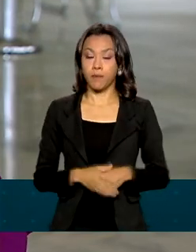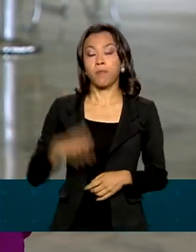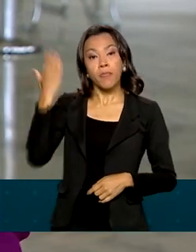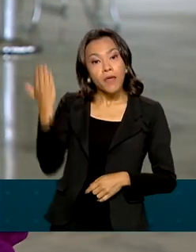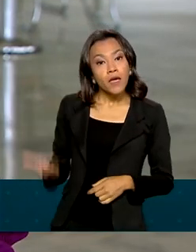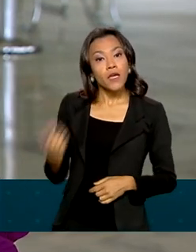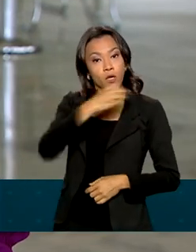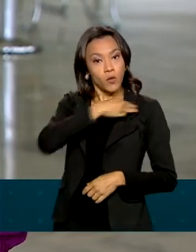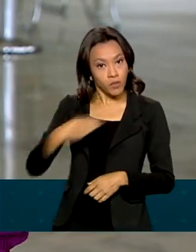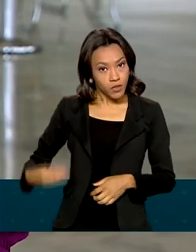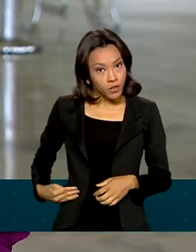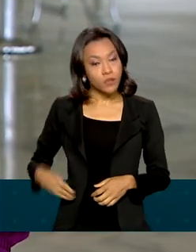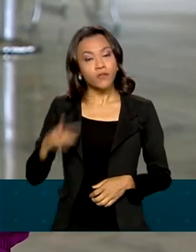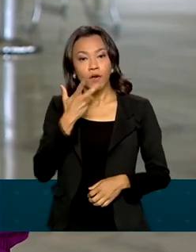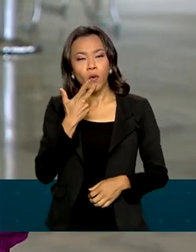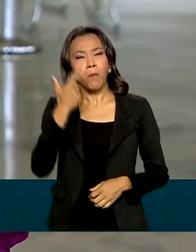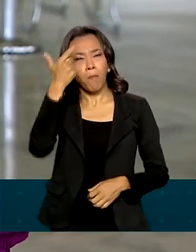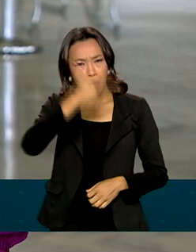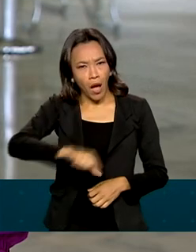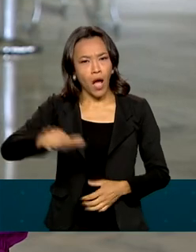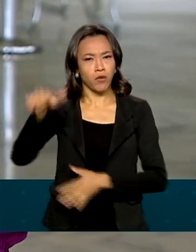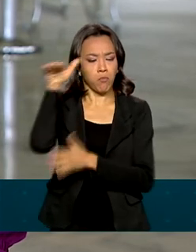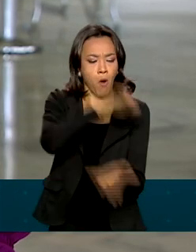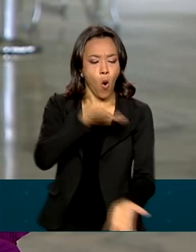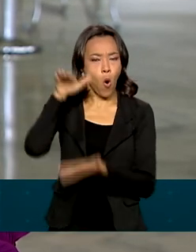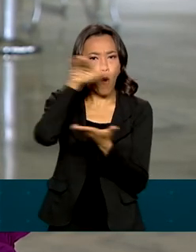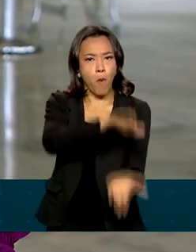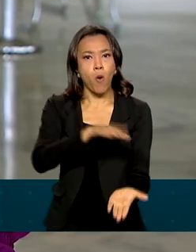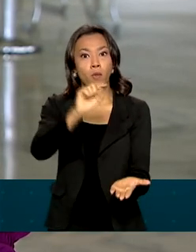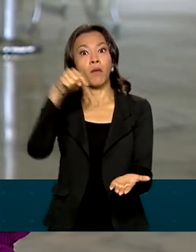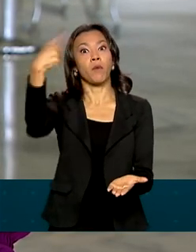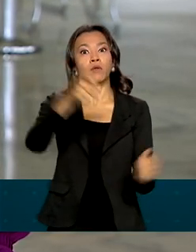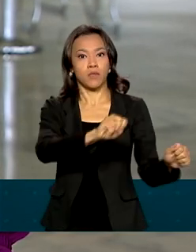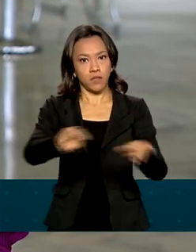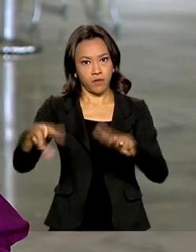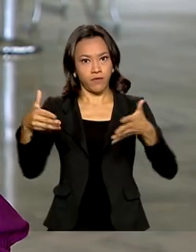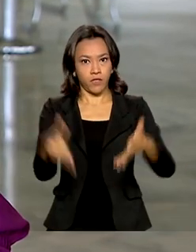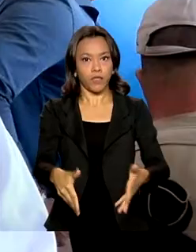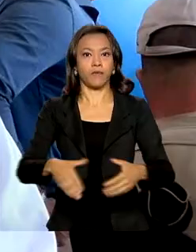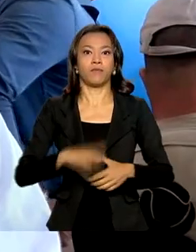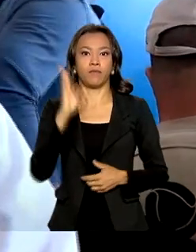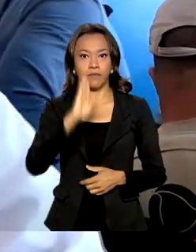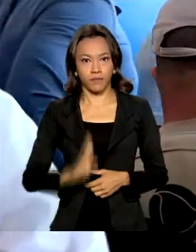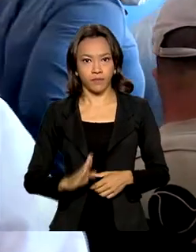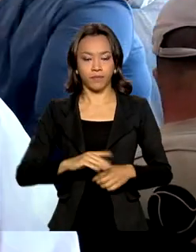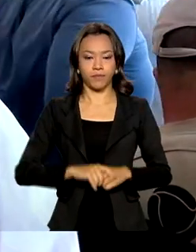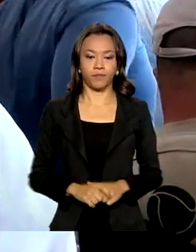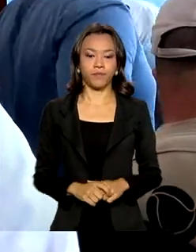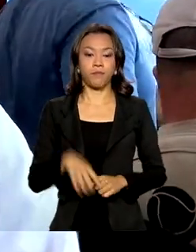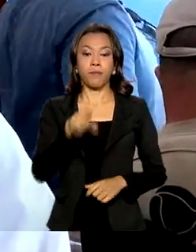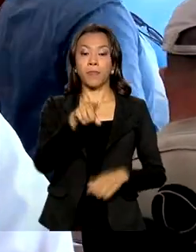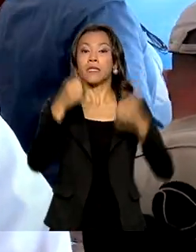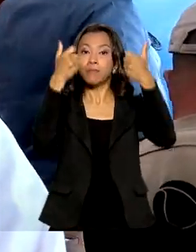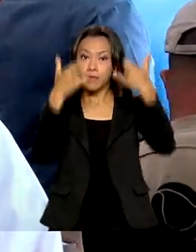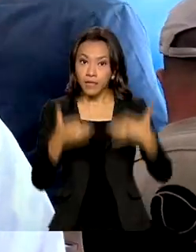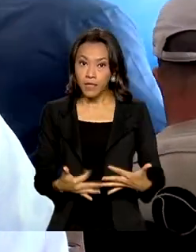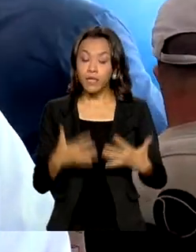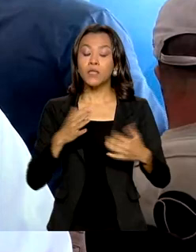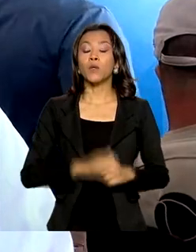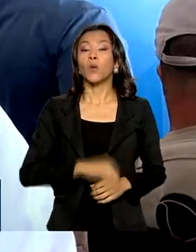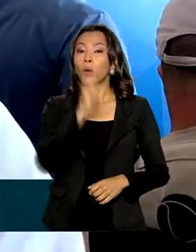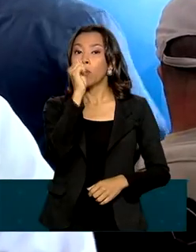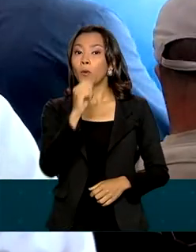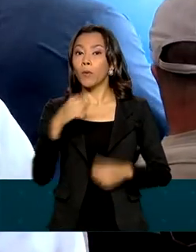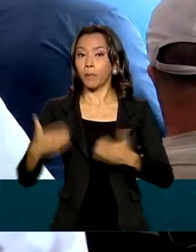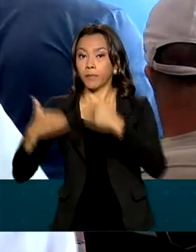disse que mais doses da vacina devem chegar ao Brasil na semana que vem. Vamos ouvir. O Ministério da Saúde tem um contrato com a